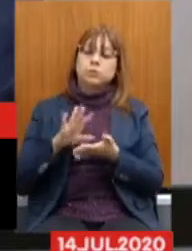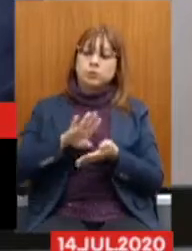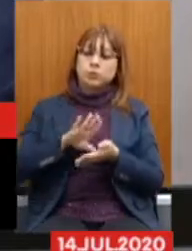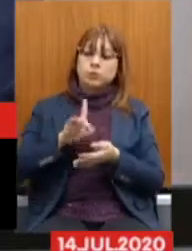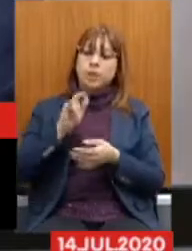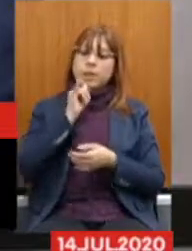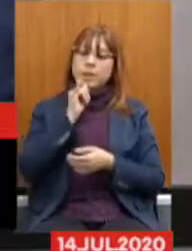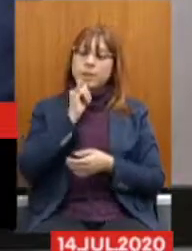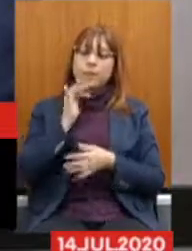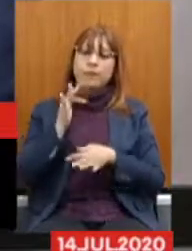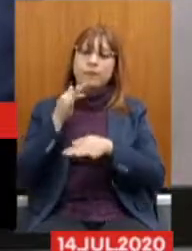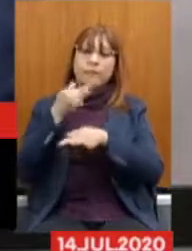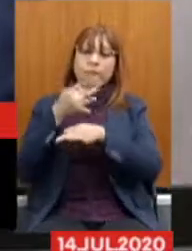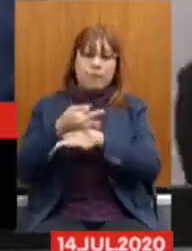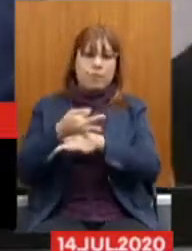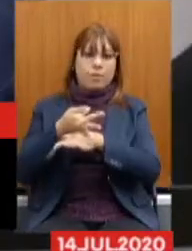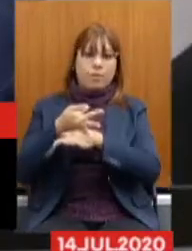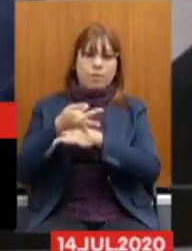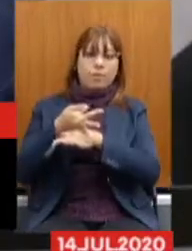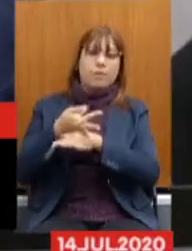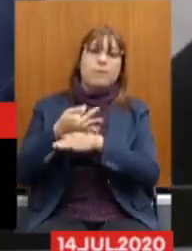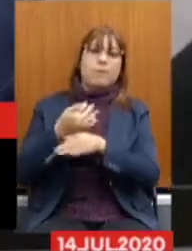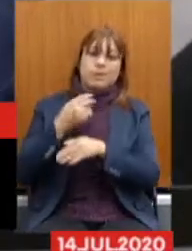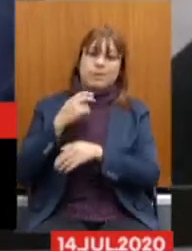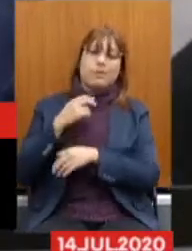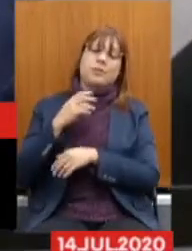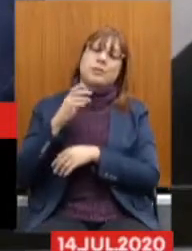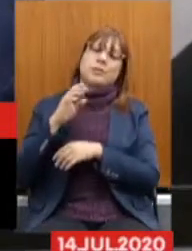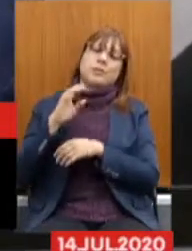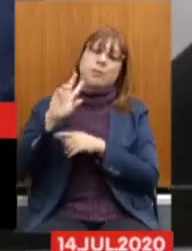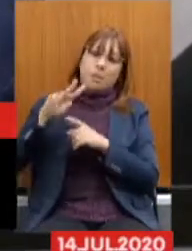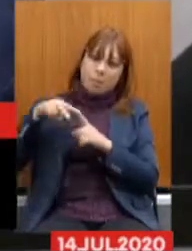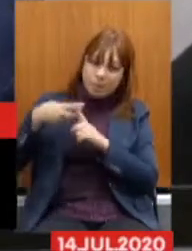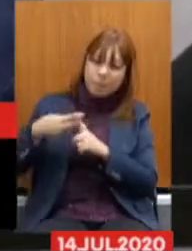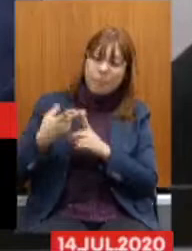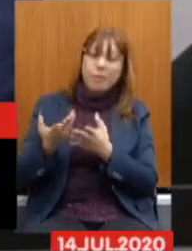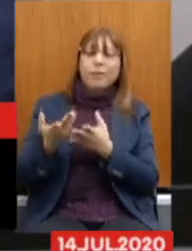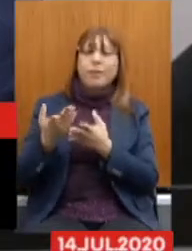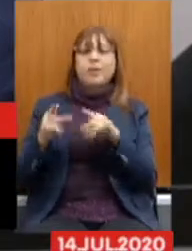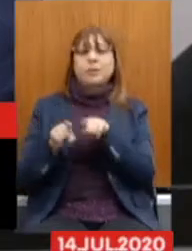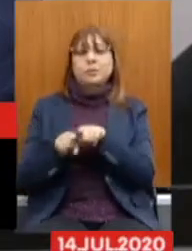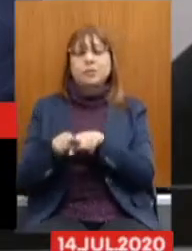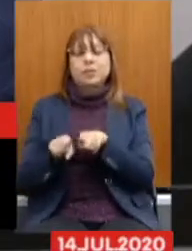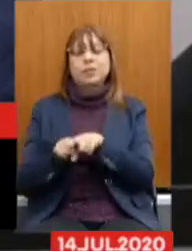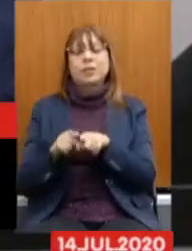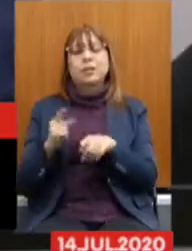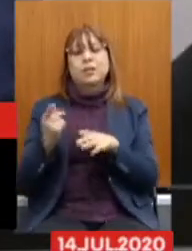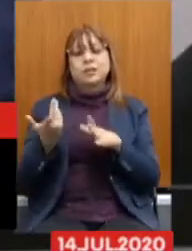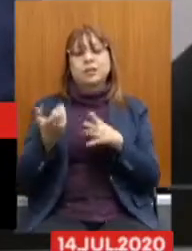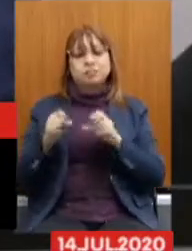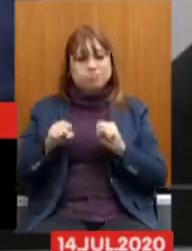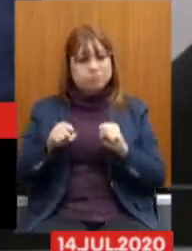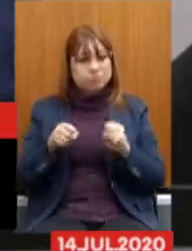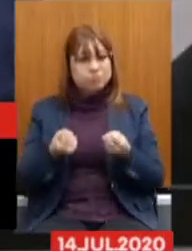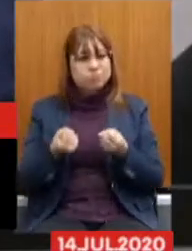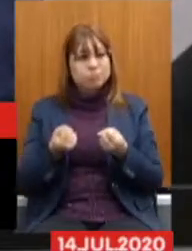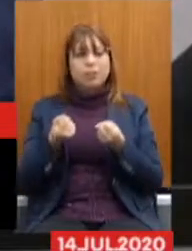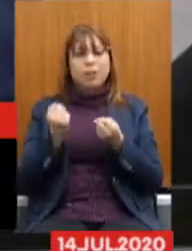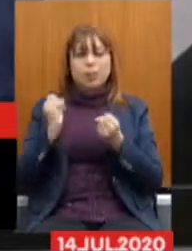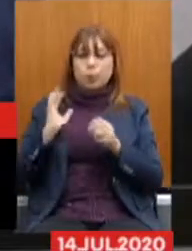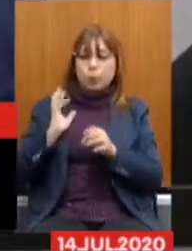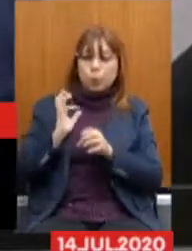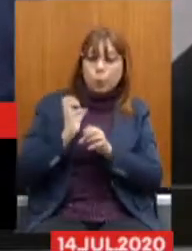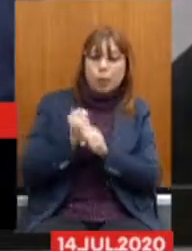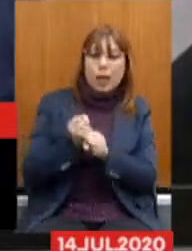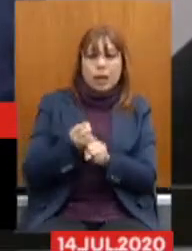férias, prêmios, de adicionamento de empenho ou por tempo de serviço, foram